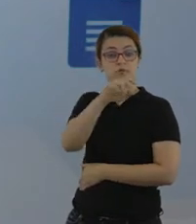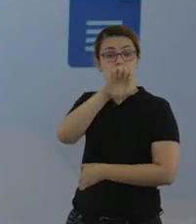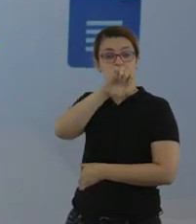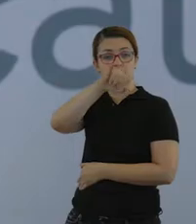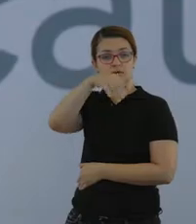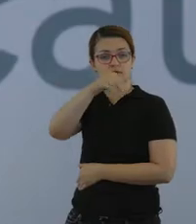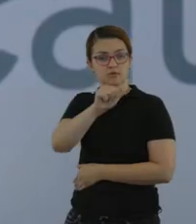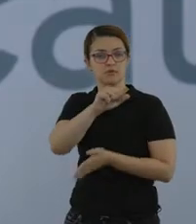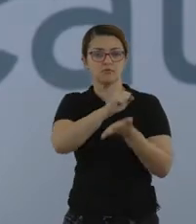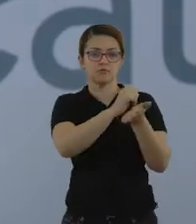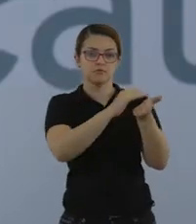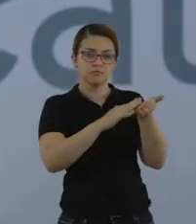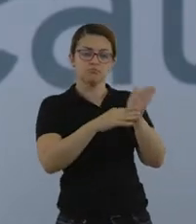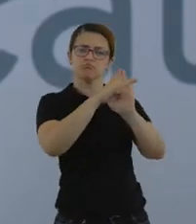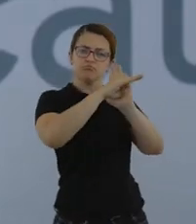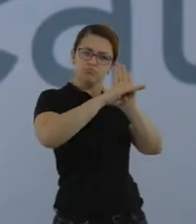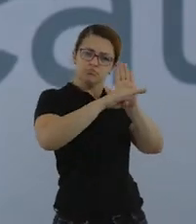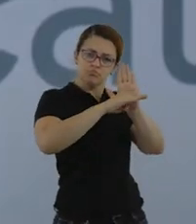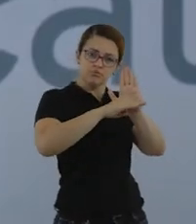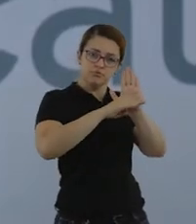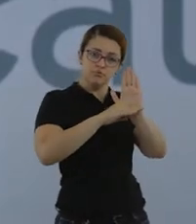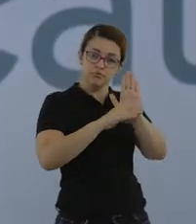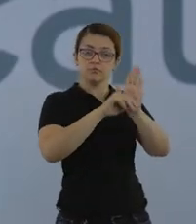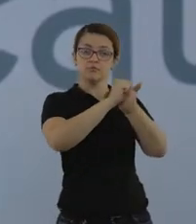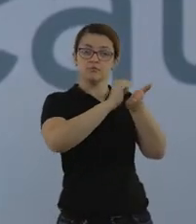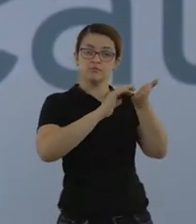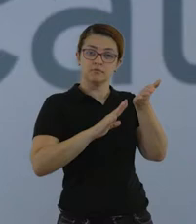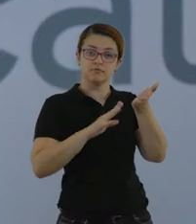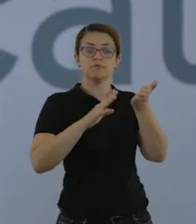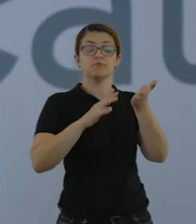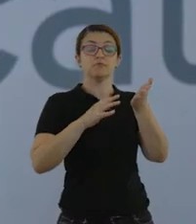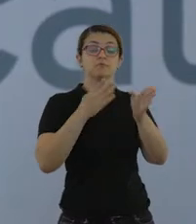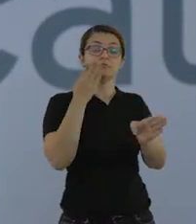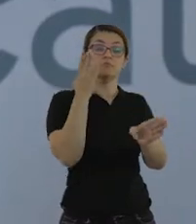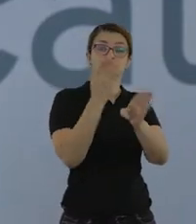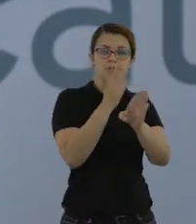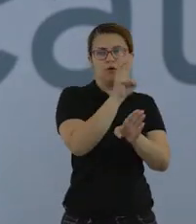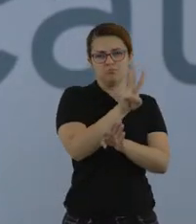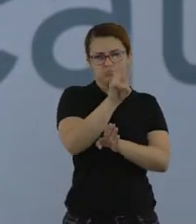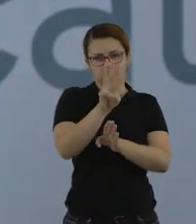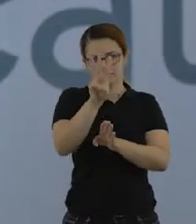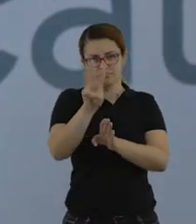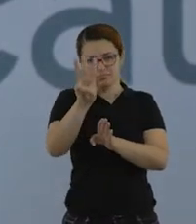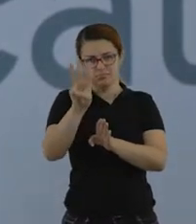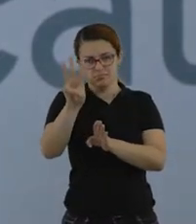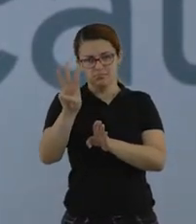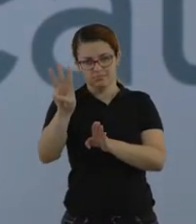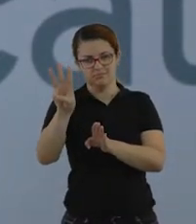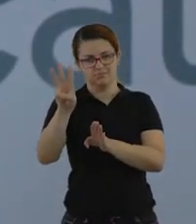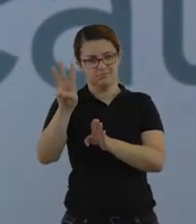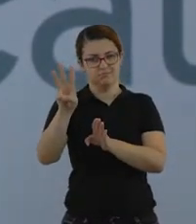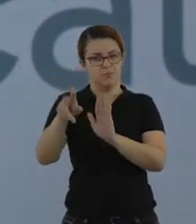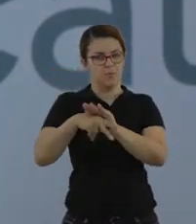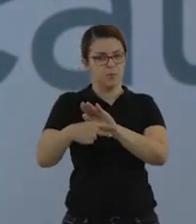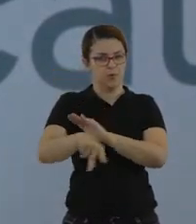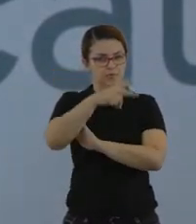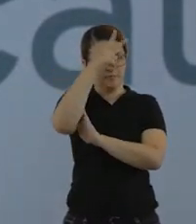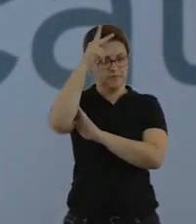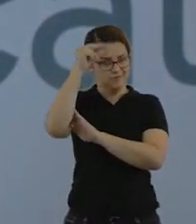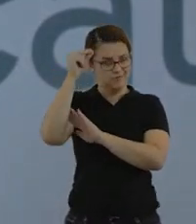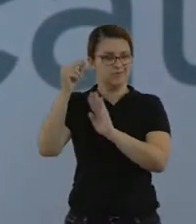Essas atividades, essa rotina de atividades, vocês vão encontrar no link lição de casa no site da Prefeitura.